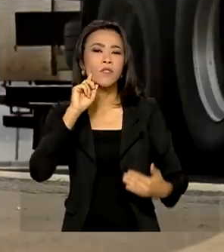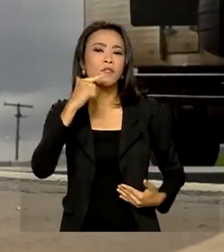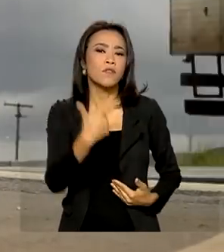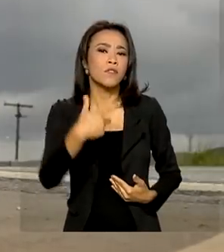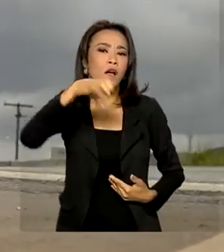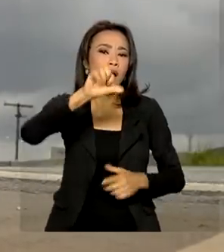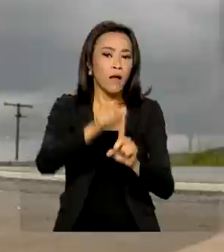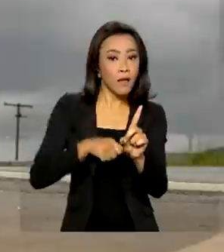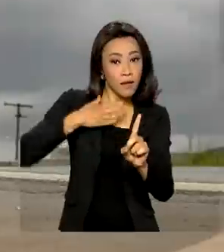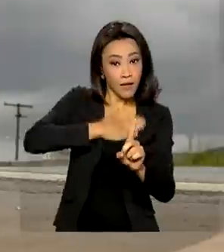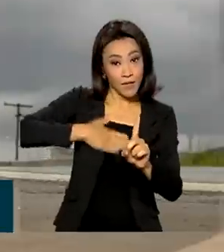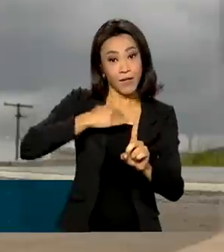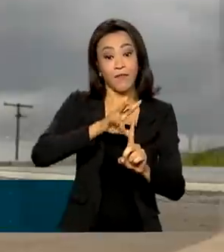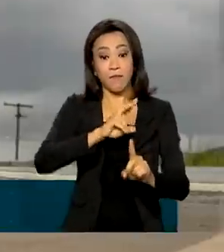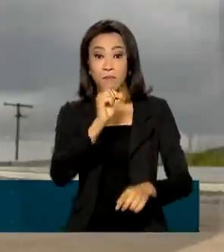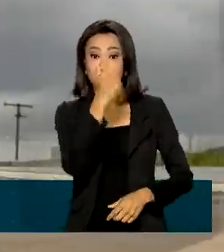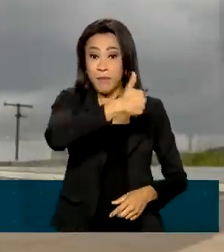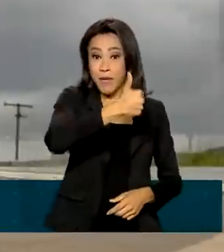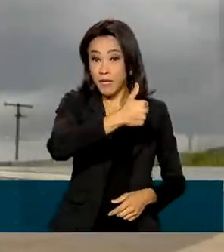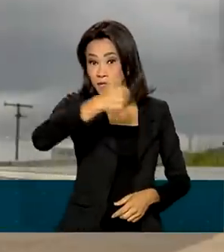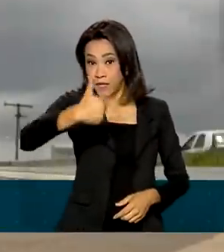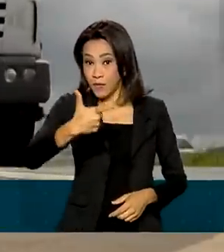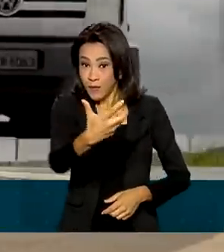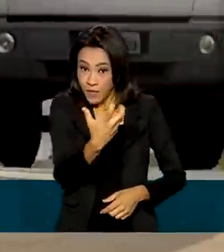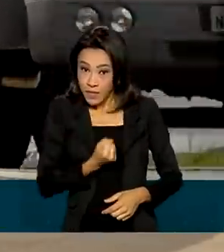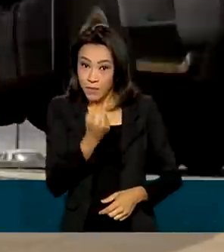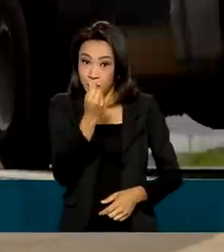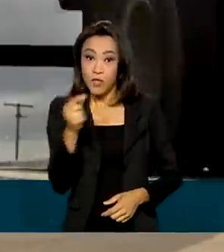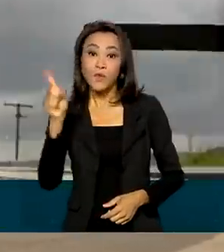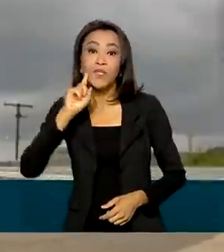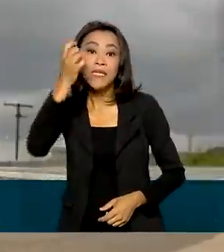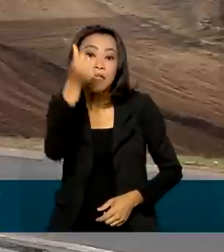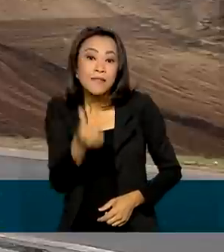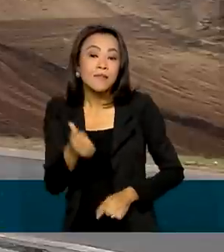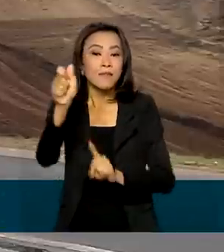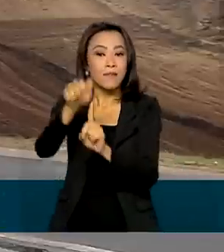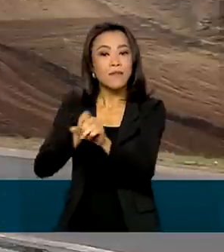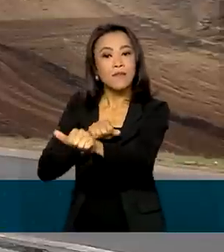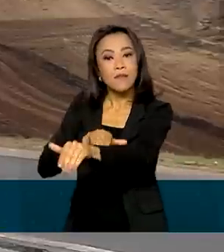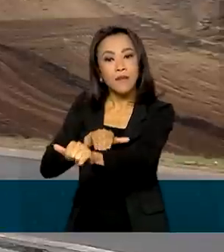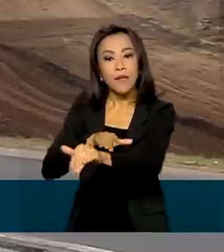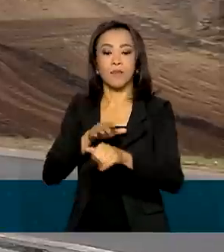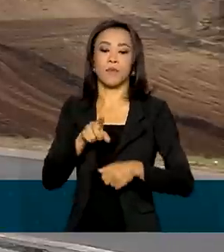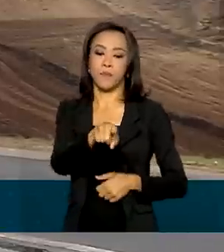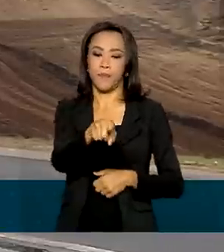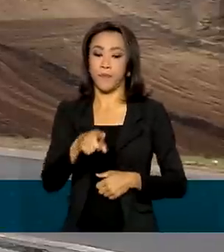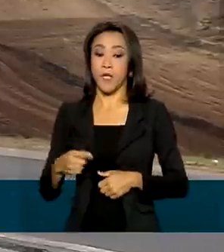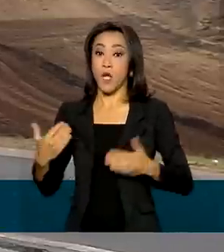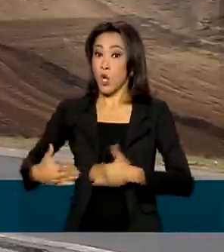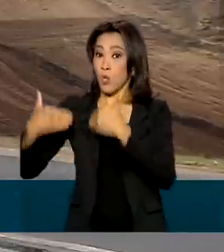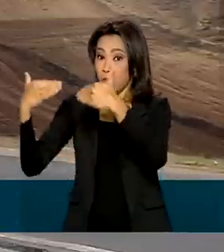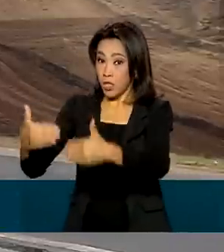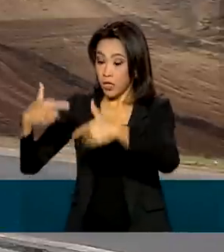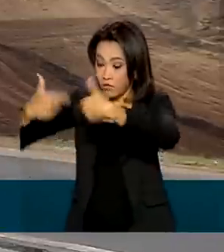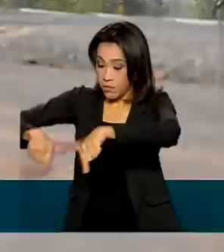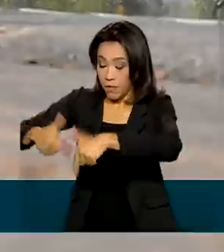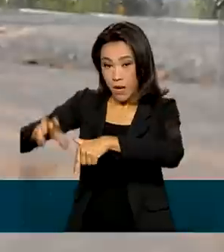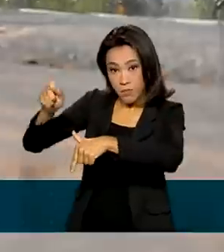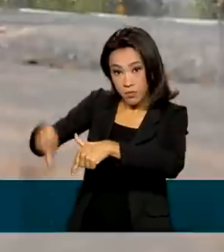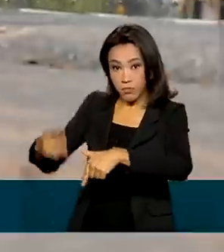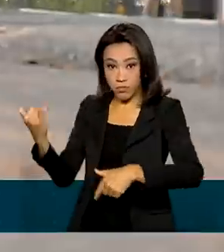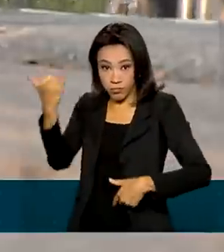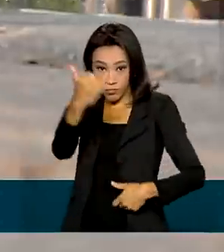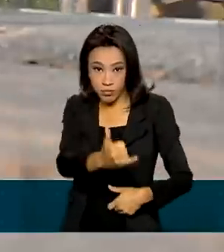agosto receberá as duas primeiras parcelas no dia 6 de setembro. De acordo com o Ministério do Trabalho e Previdência,